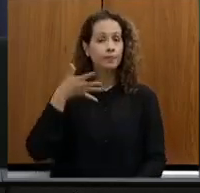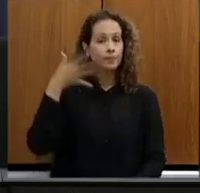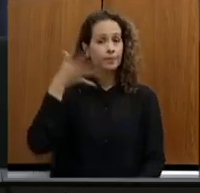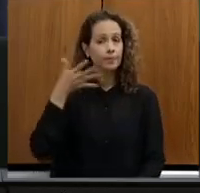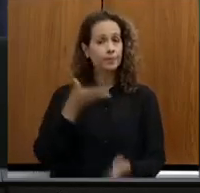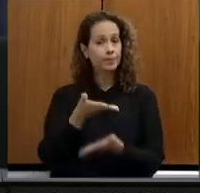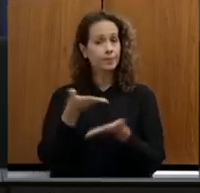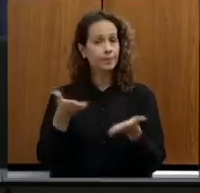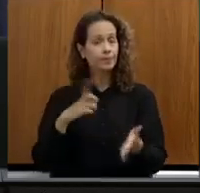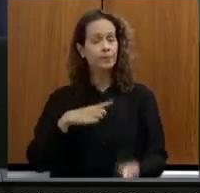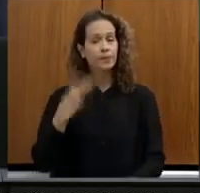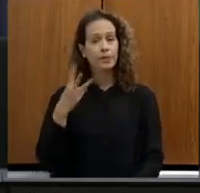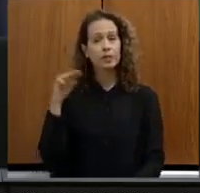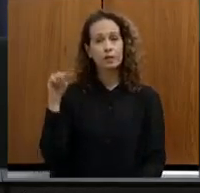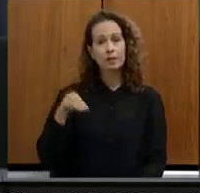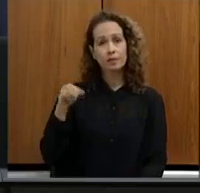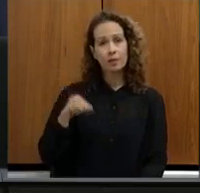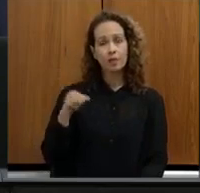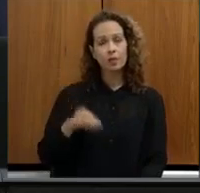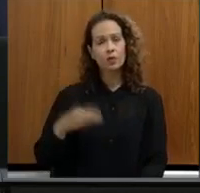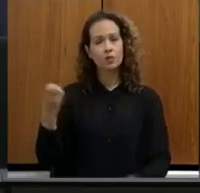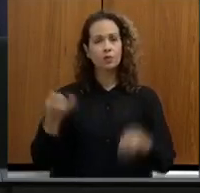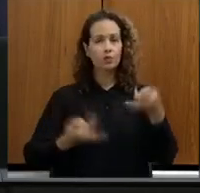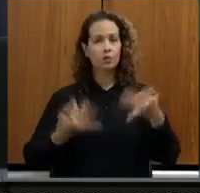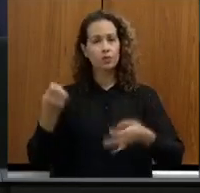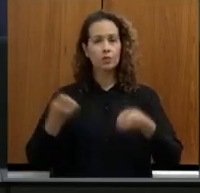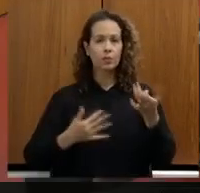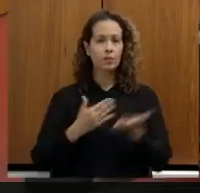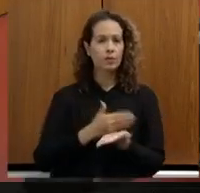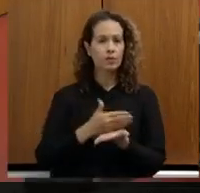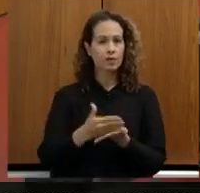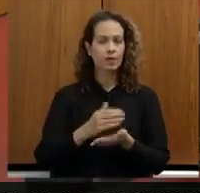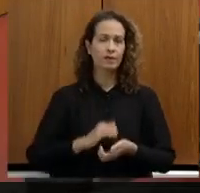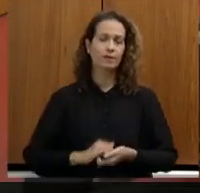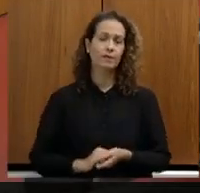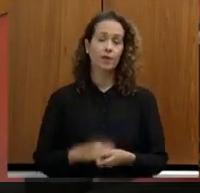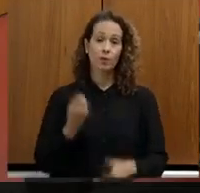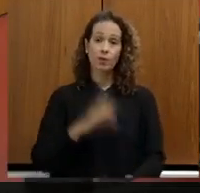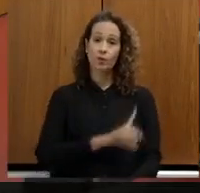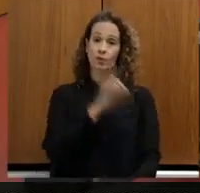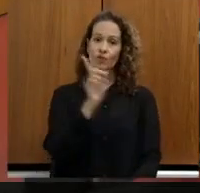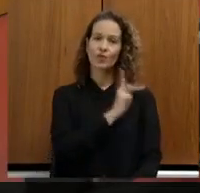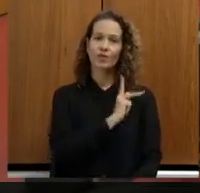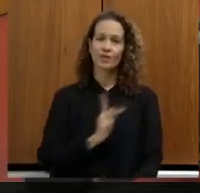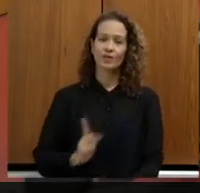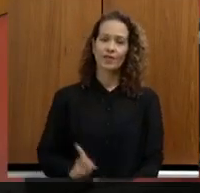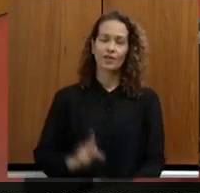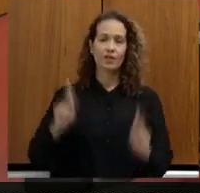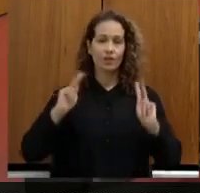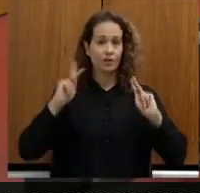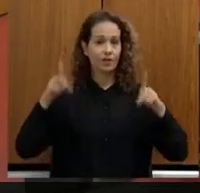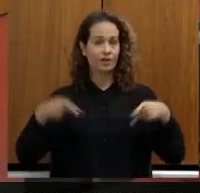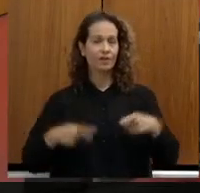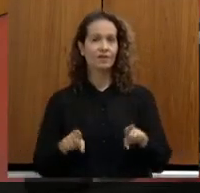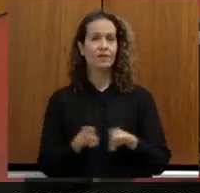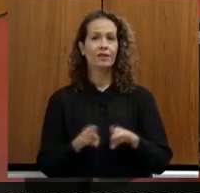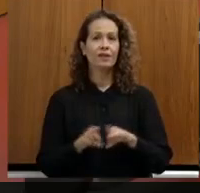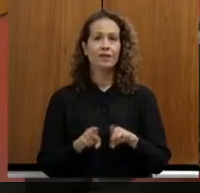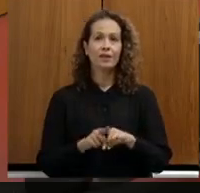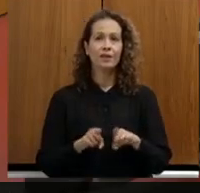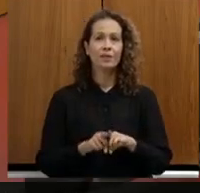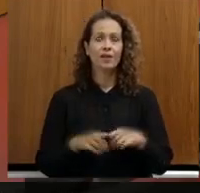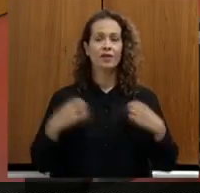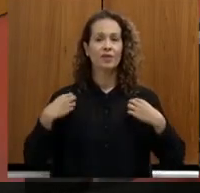excelência tenha três minutos para as suas colocações iniciais. Bom dia, presidente. Reconhecida também pelo casaquinho